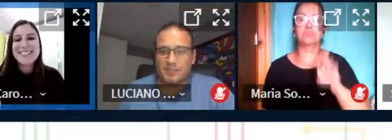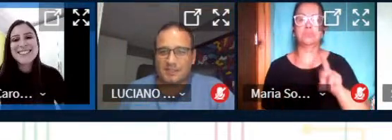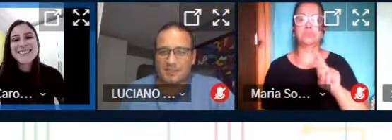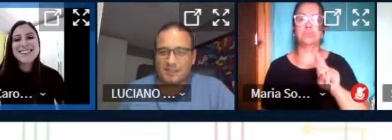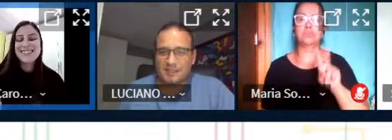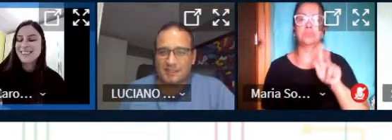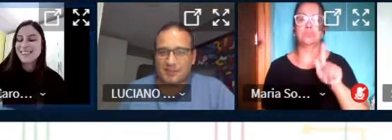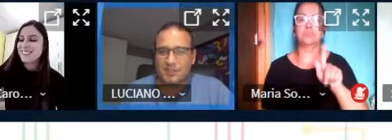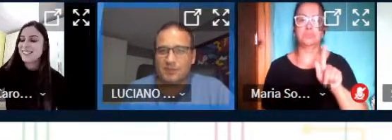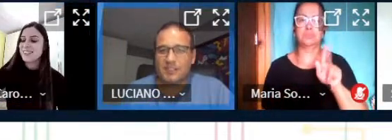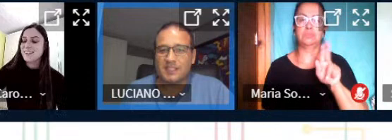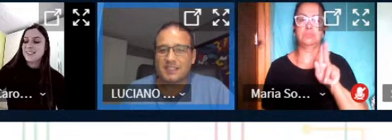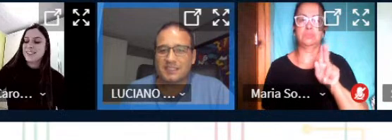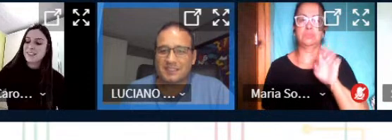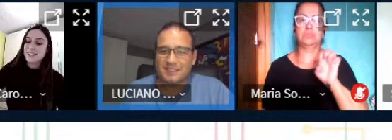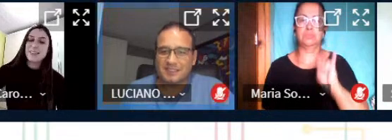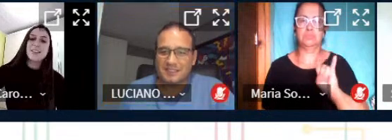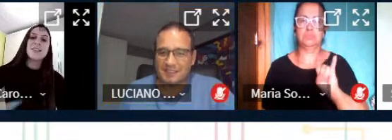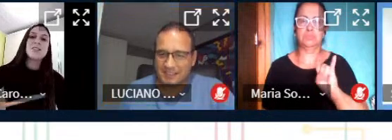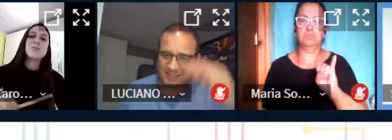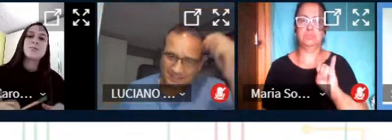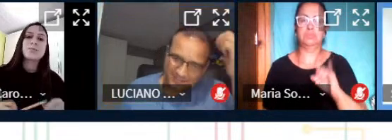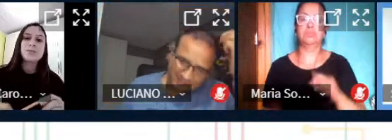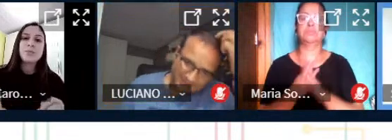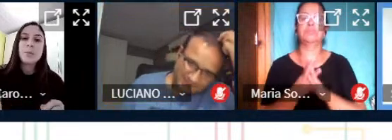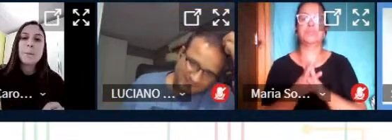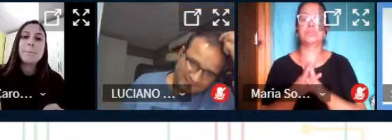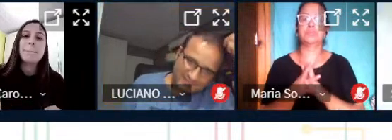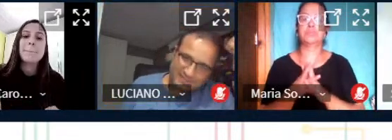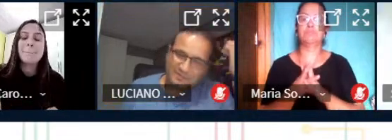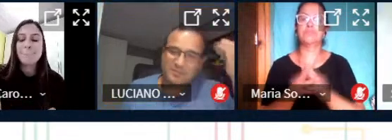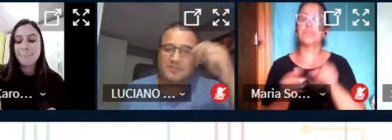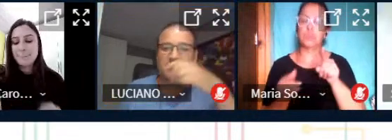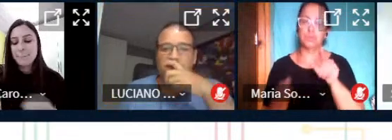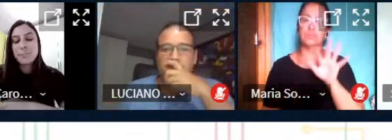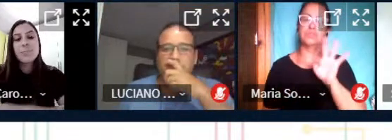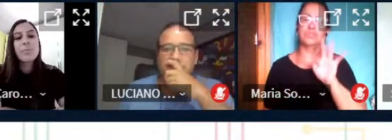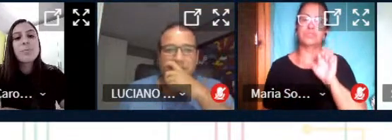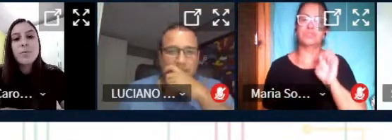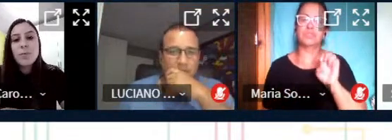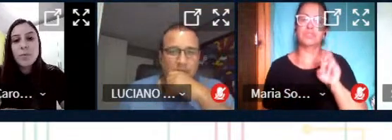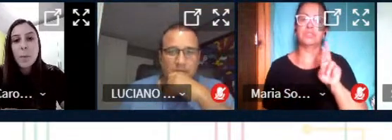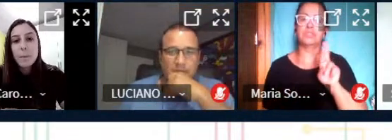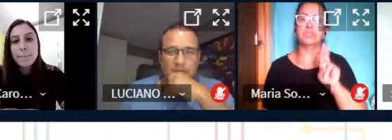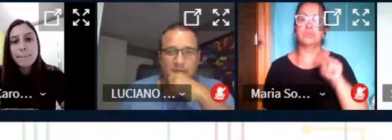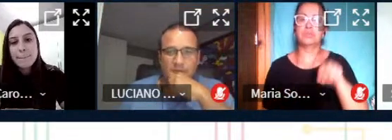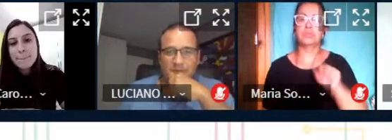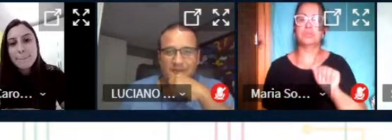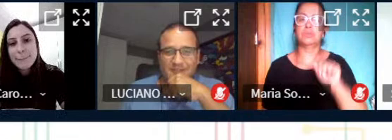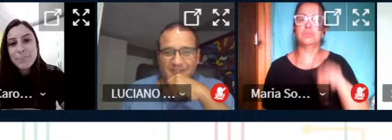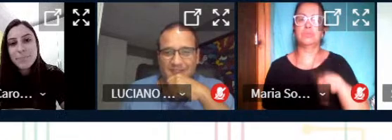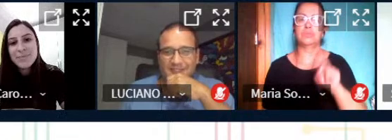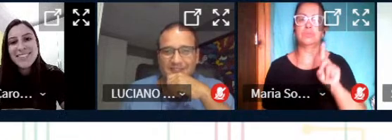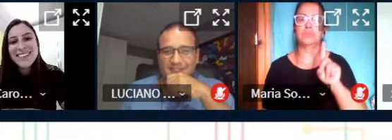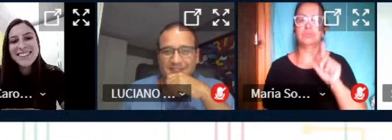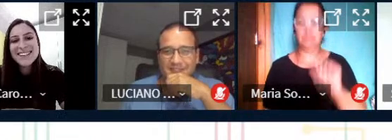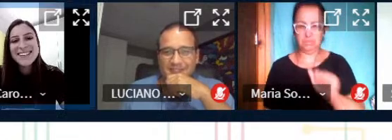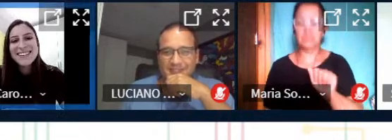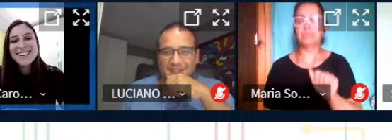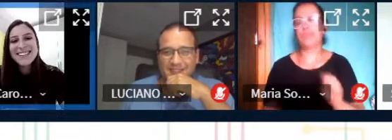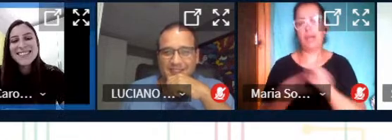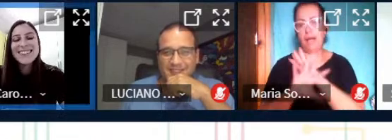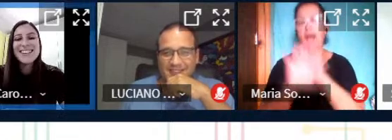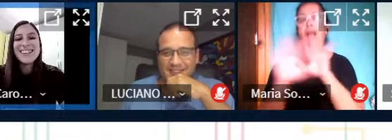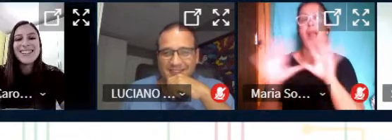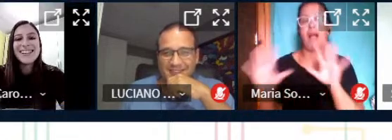obrigado contigo Fernando ok bom com relação a produção do vídeo obviamente que